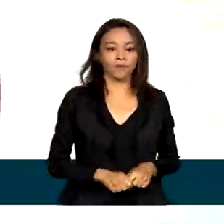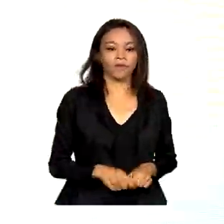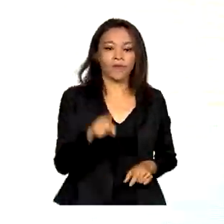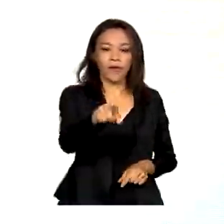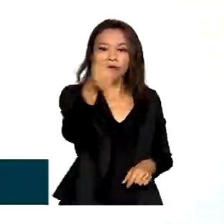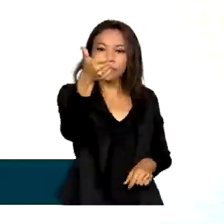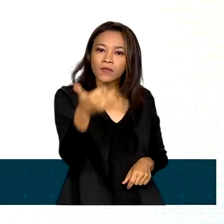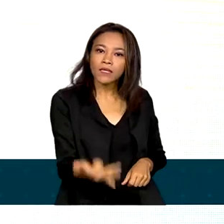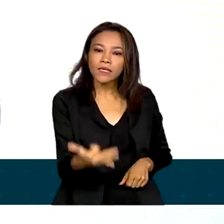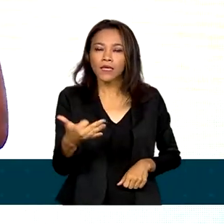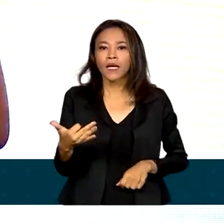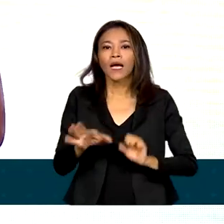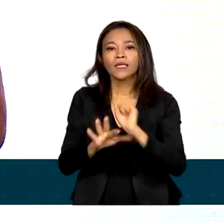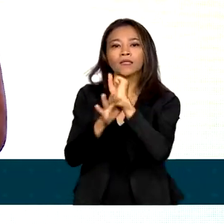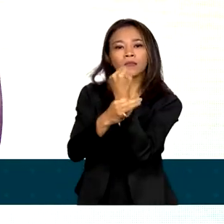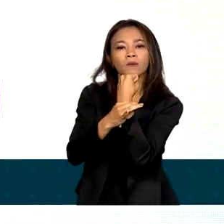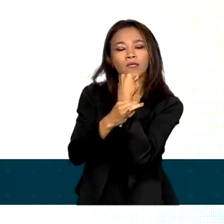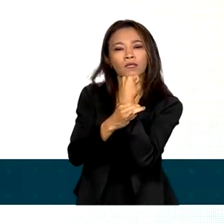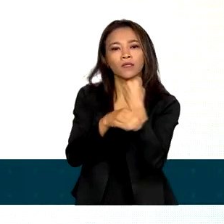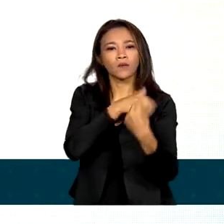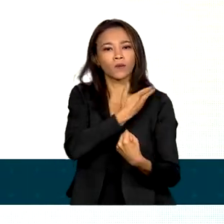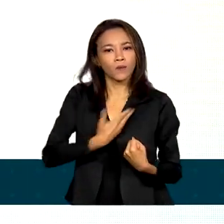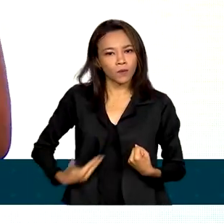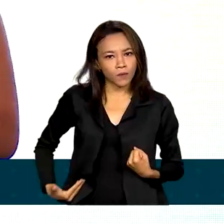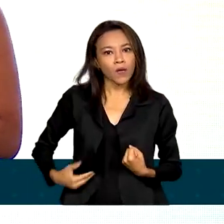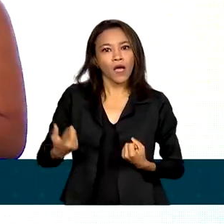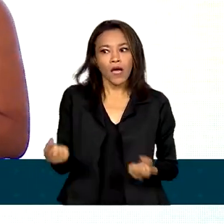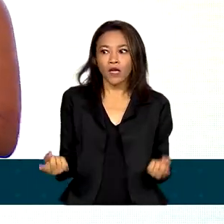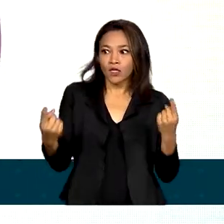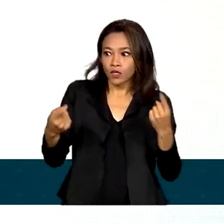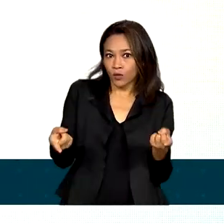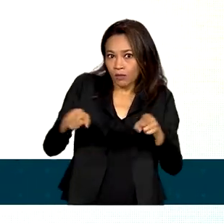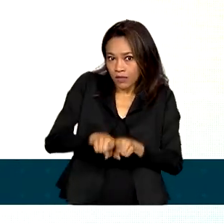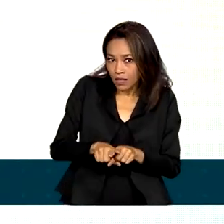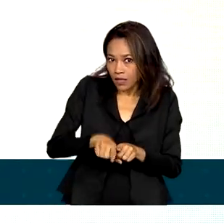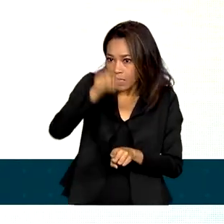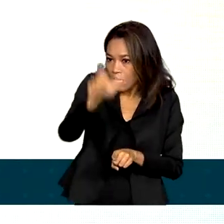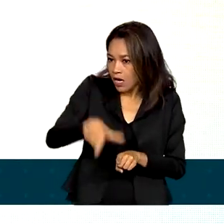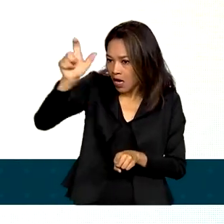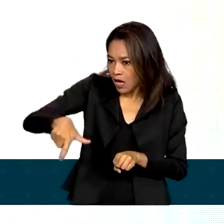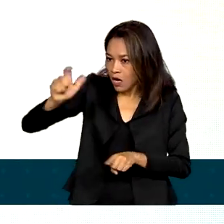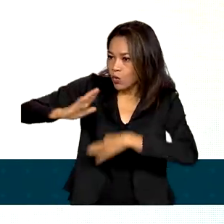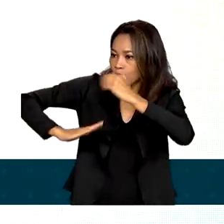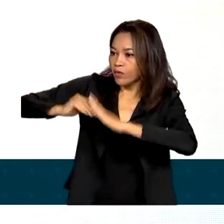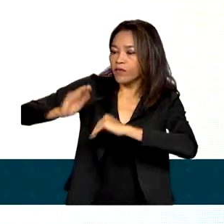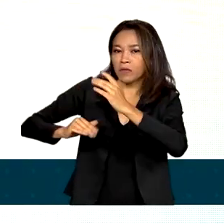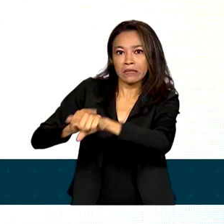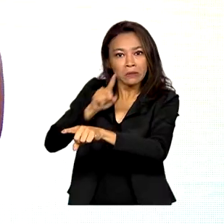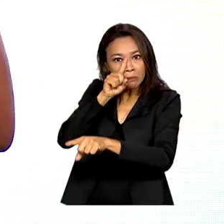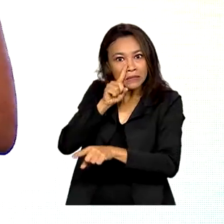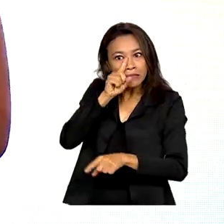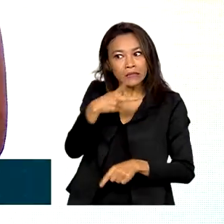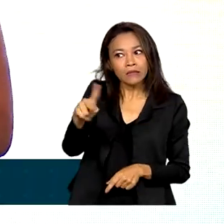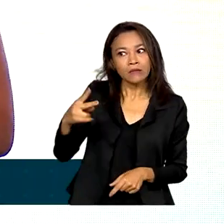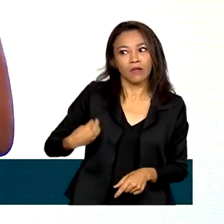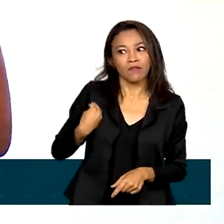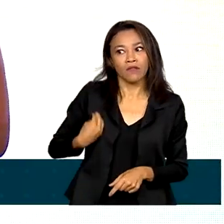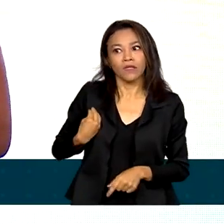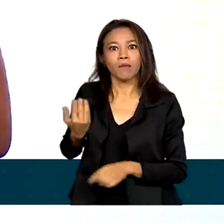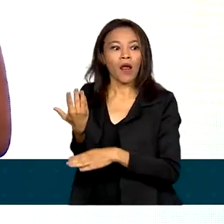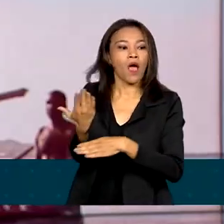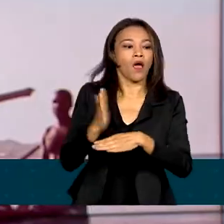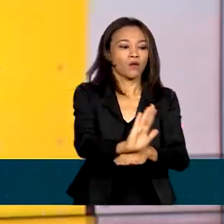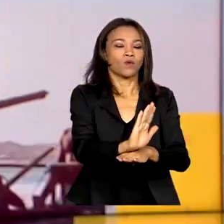Pública, ela também se constrói diariamente com os agentes de segurança, que colocam a vida deles para salvar a